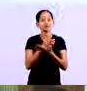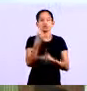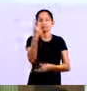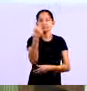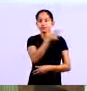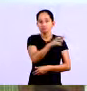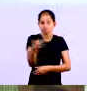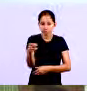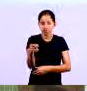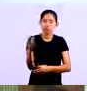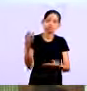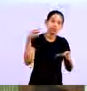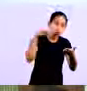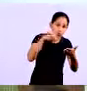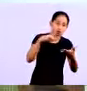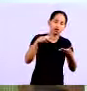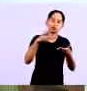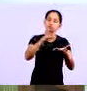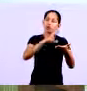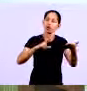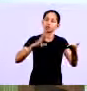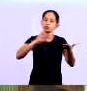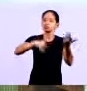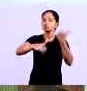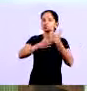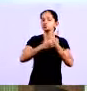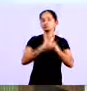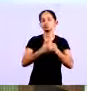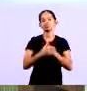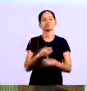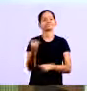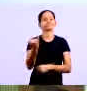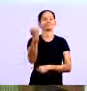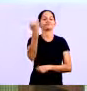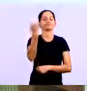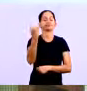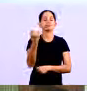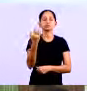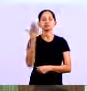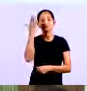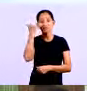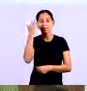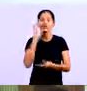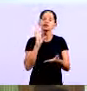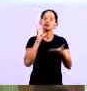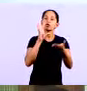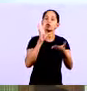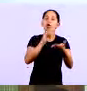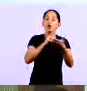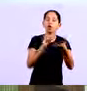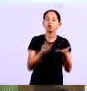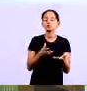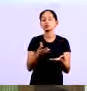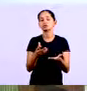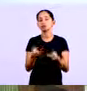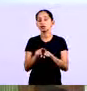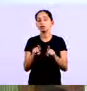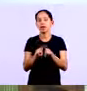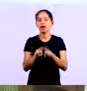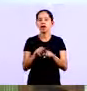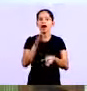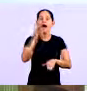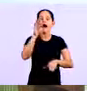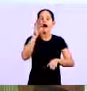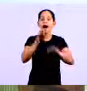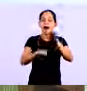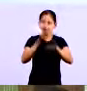vez por semana então é importante que você tenha esses controles é importante que você alimente eles com informações porque o que acontece também muitas vezes é que a